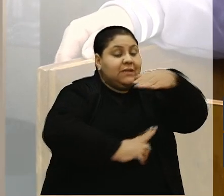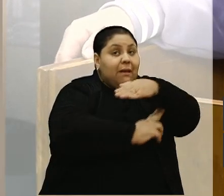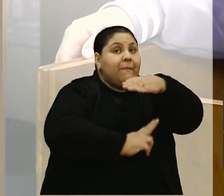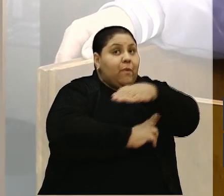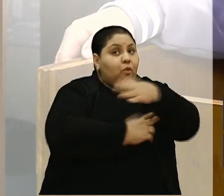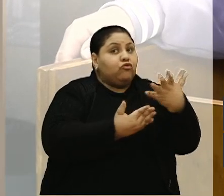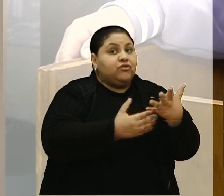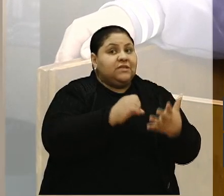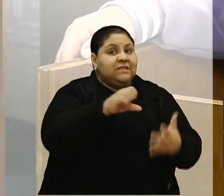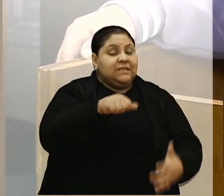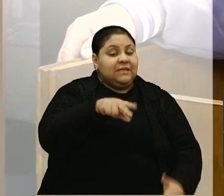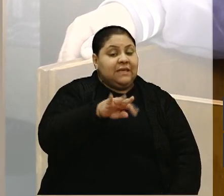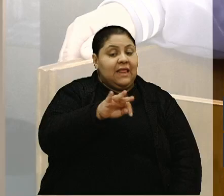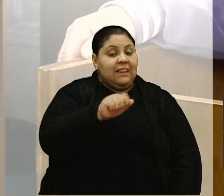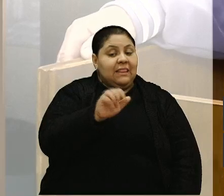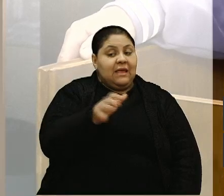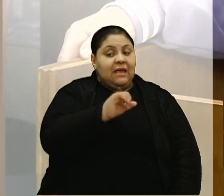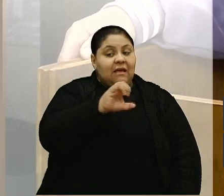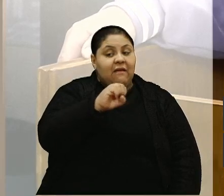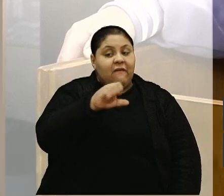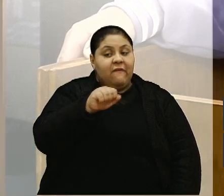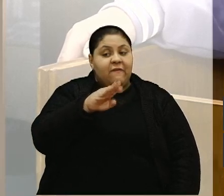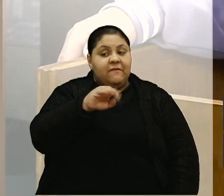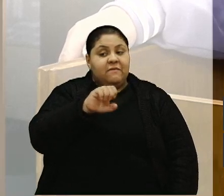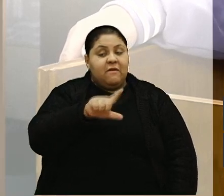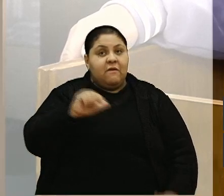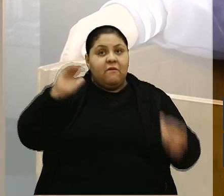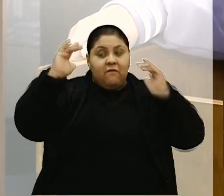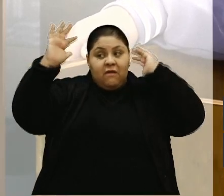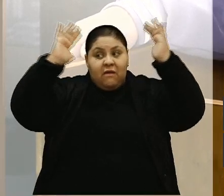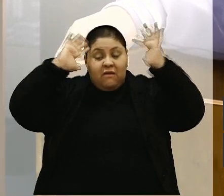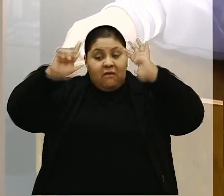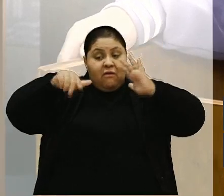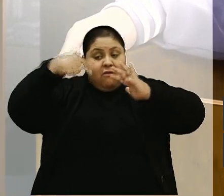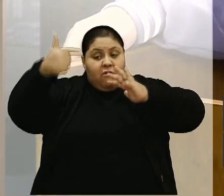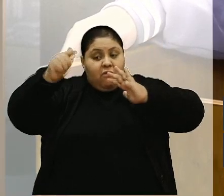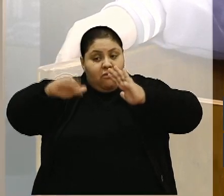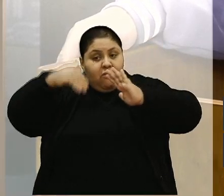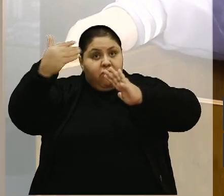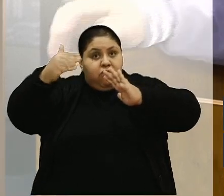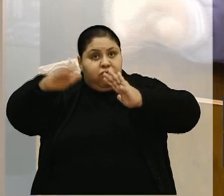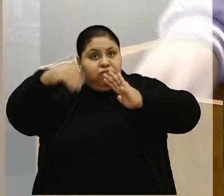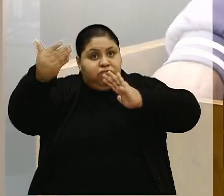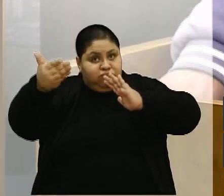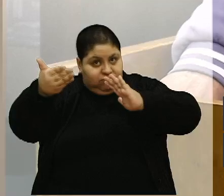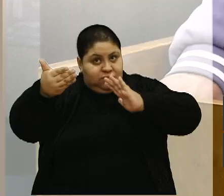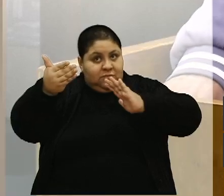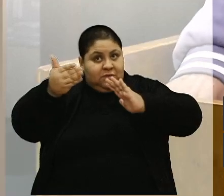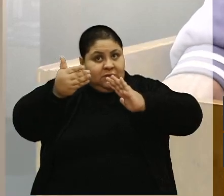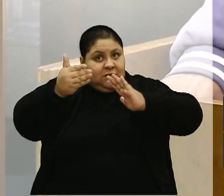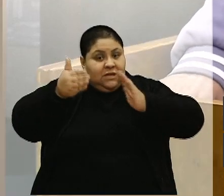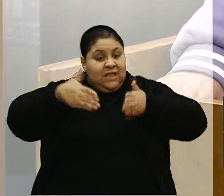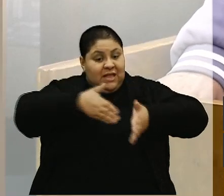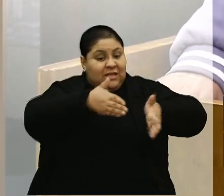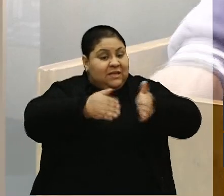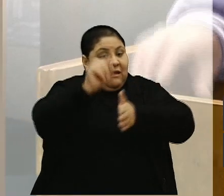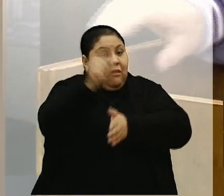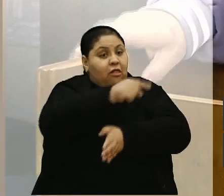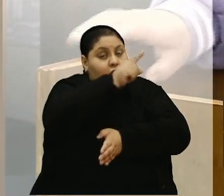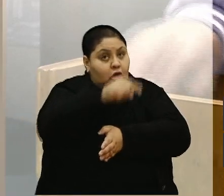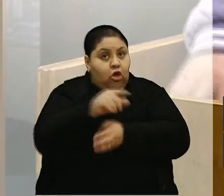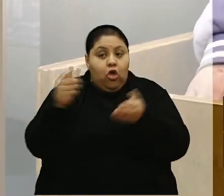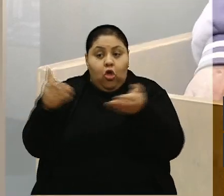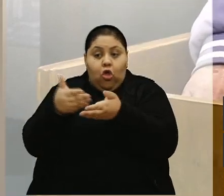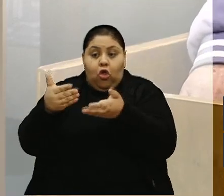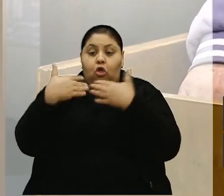Santa Isabel. imaginem a outra e as outras e aquelas estradas interditadas. Hoje,